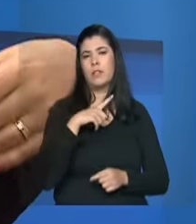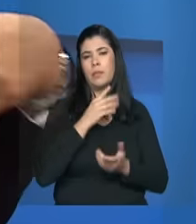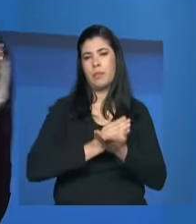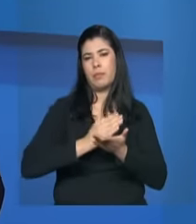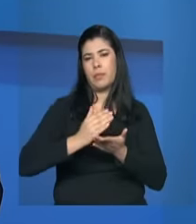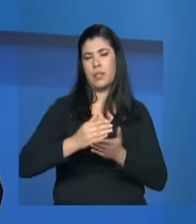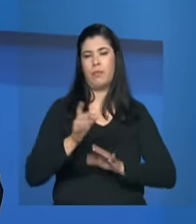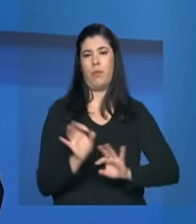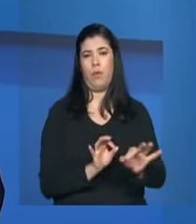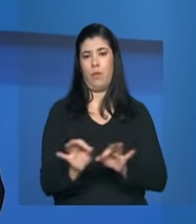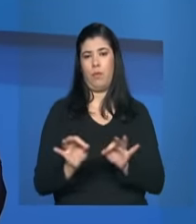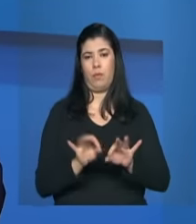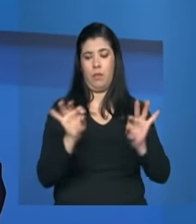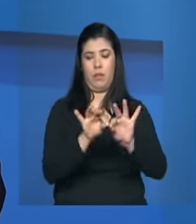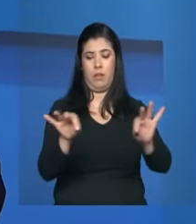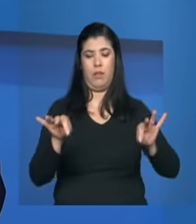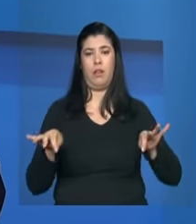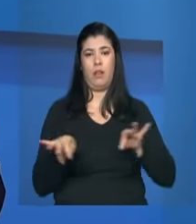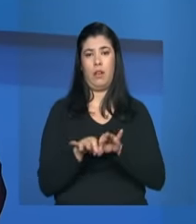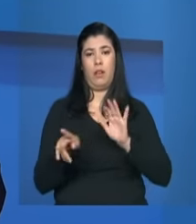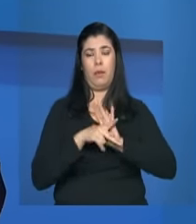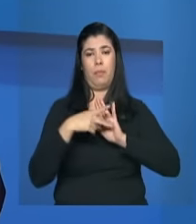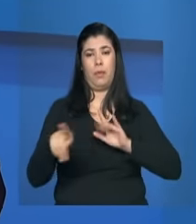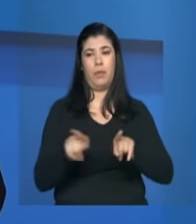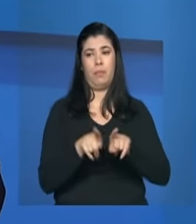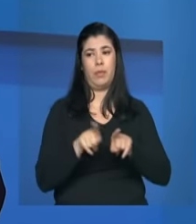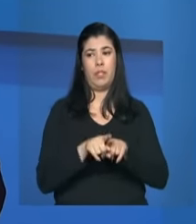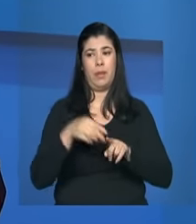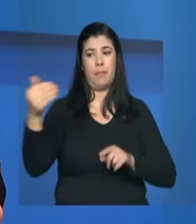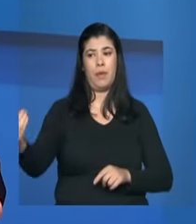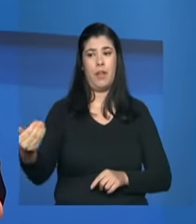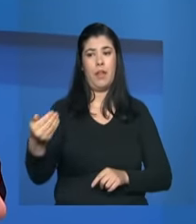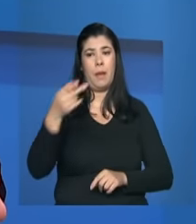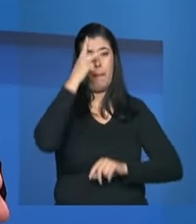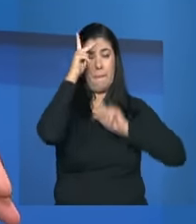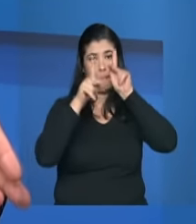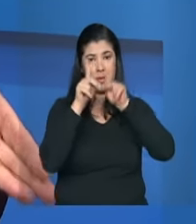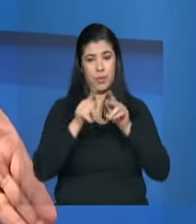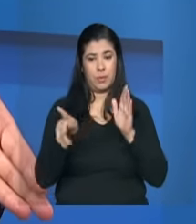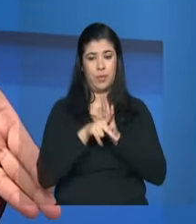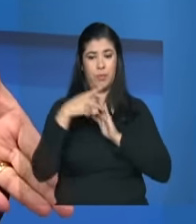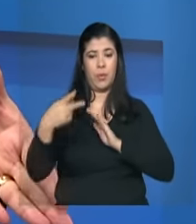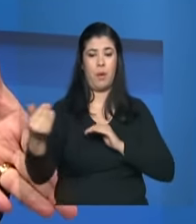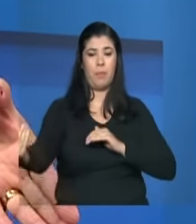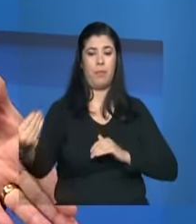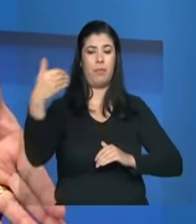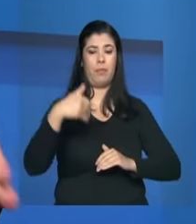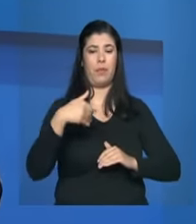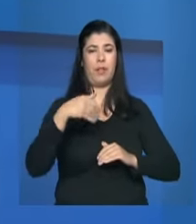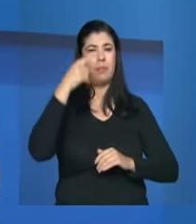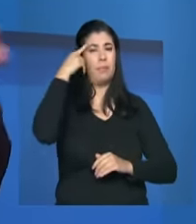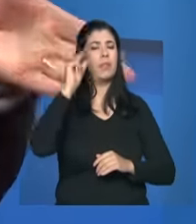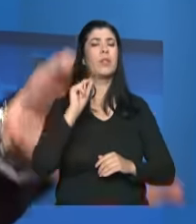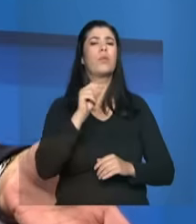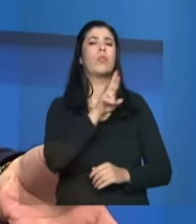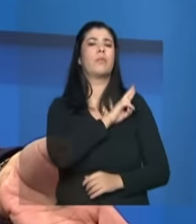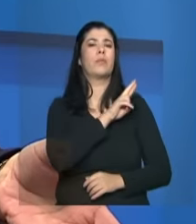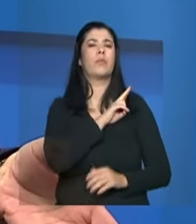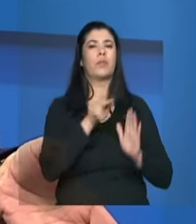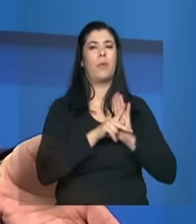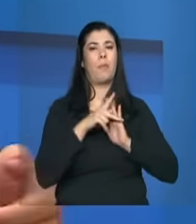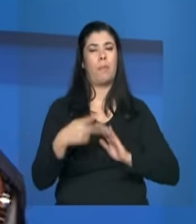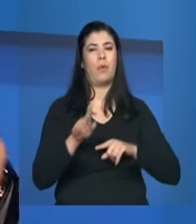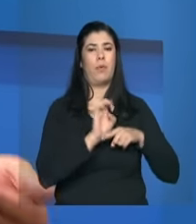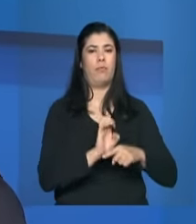organização de territórios essa questão da migração mesmo que impõe um desafio muito grande de pensar o estado e os estados